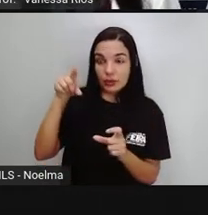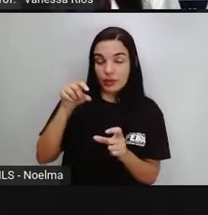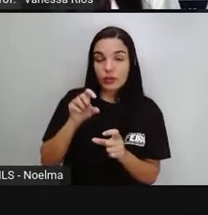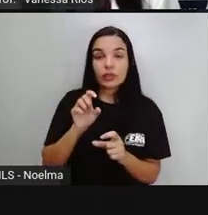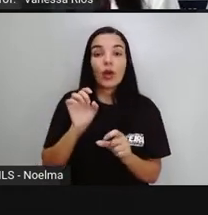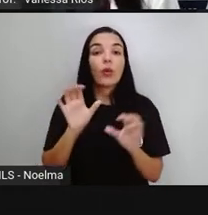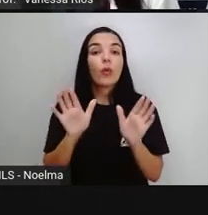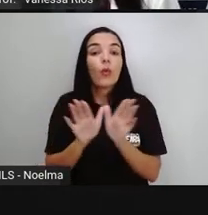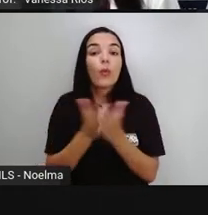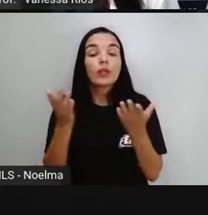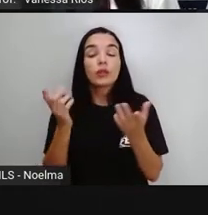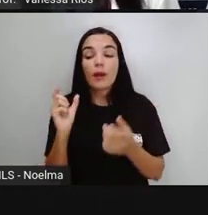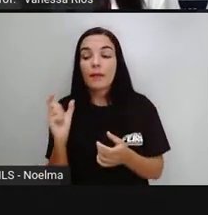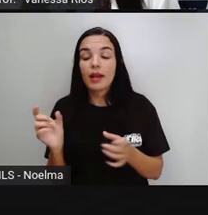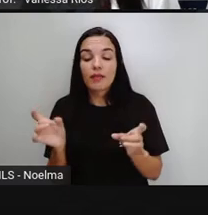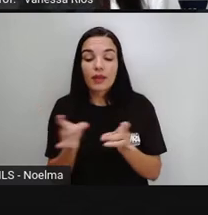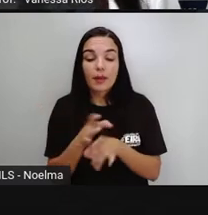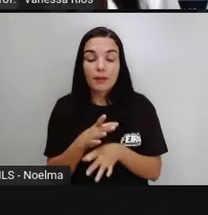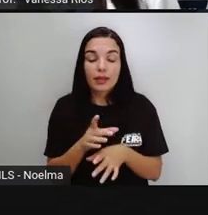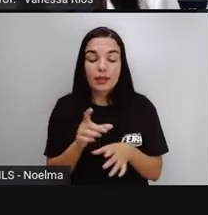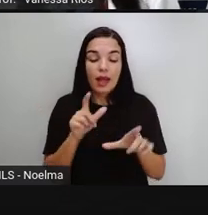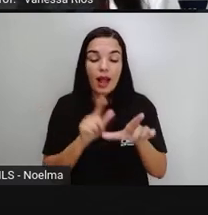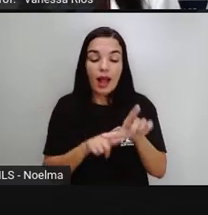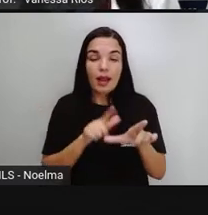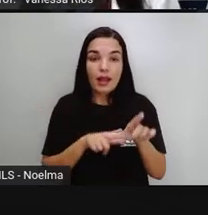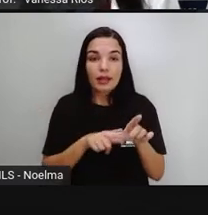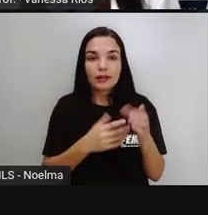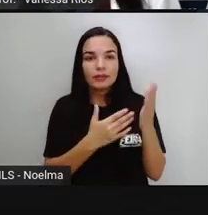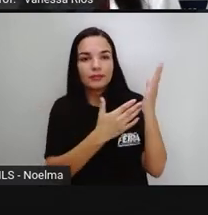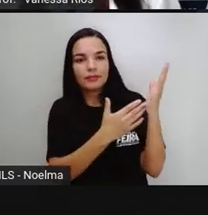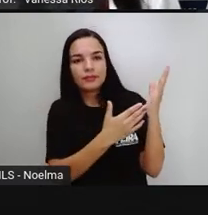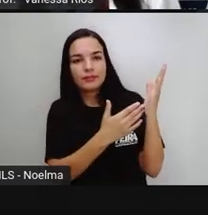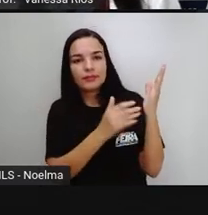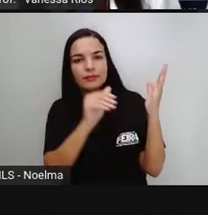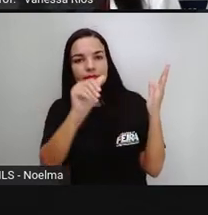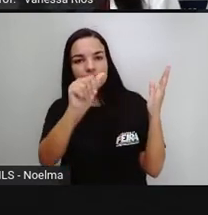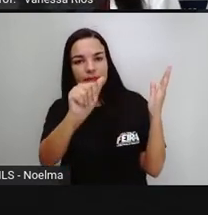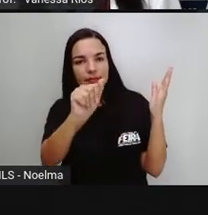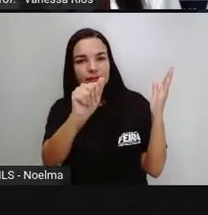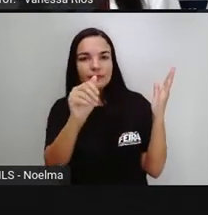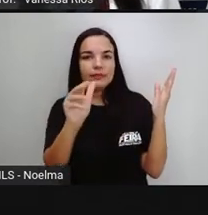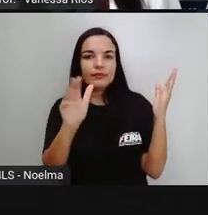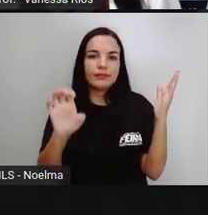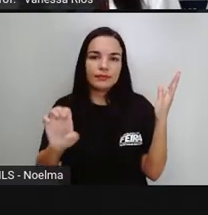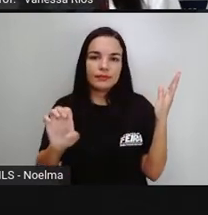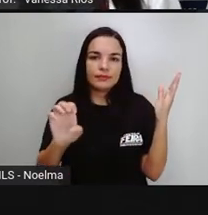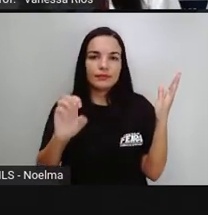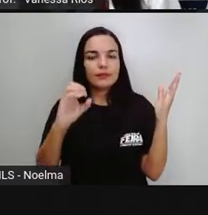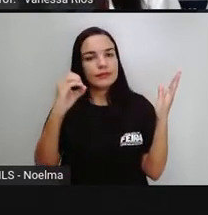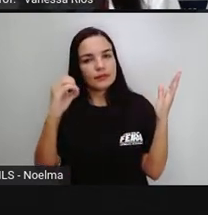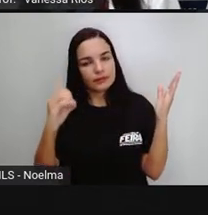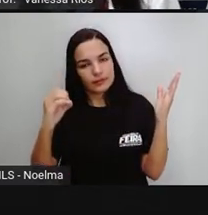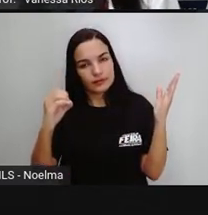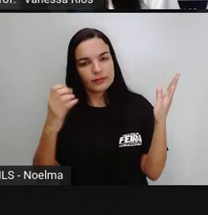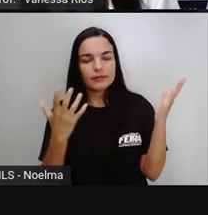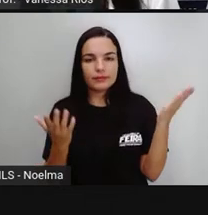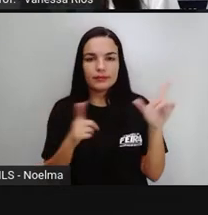as palavras aí que terminam em A, AS, E, ES, O ou OS.